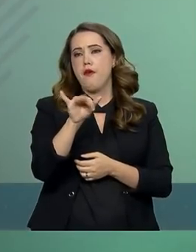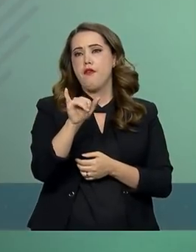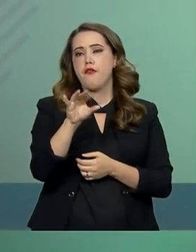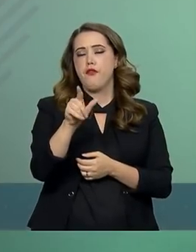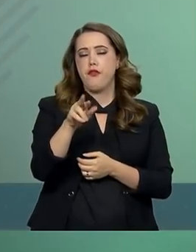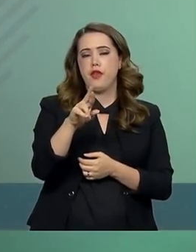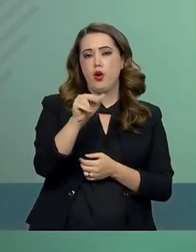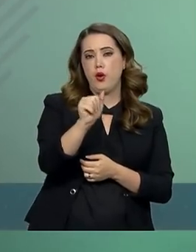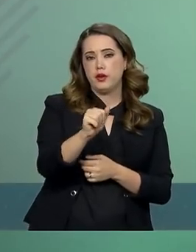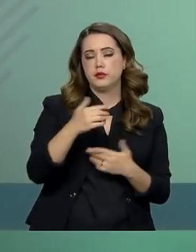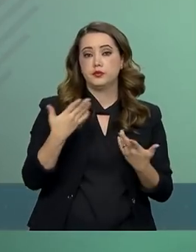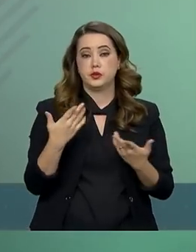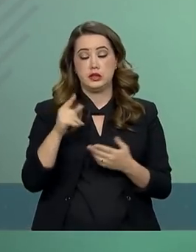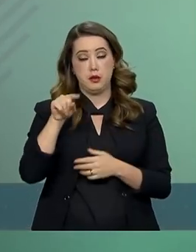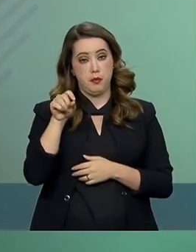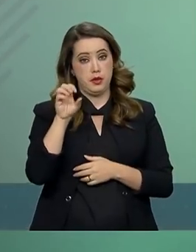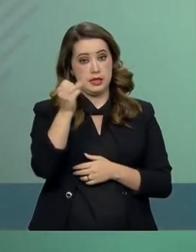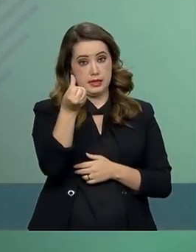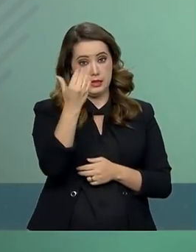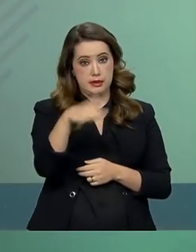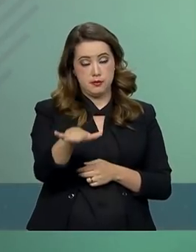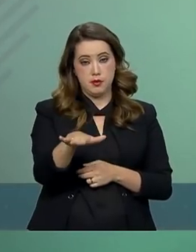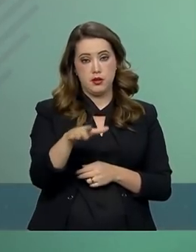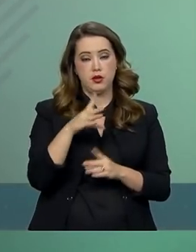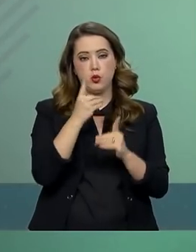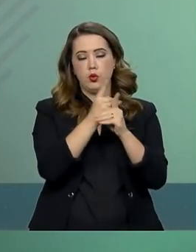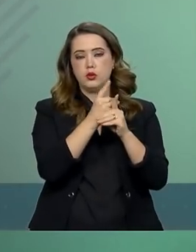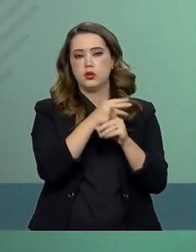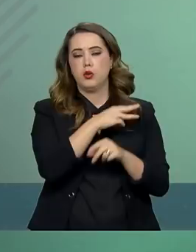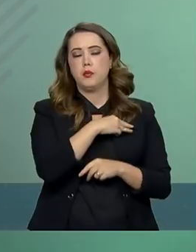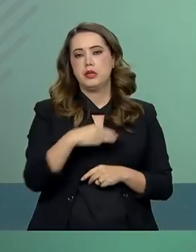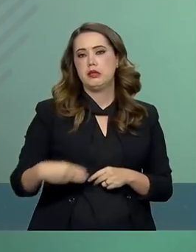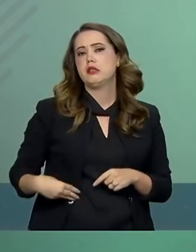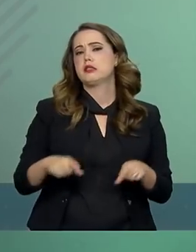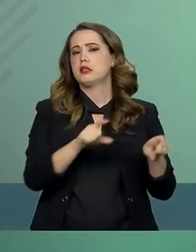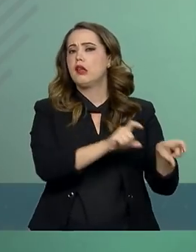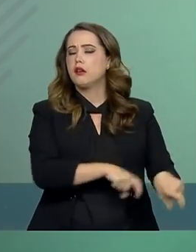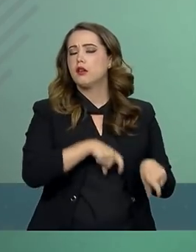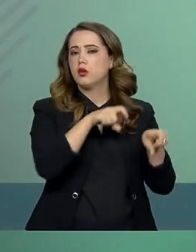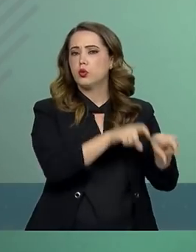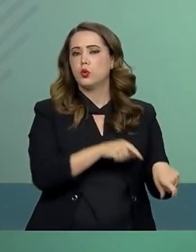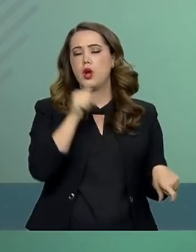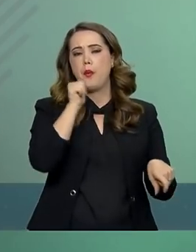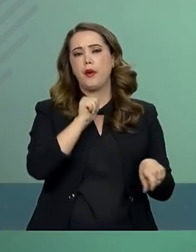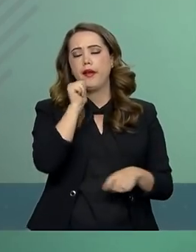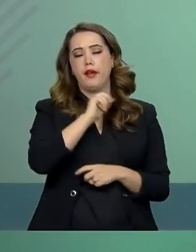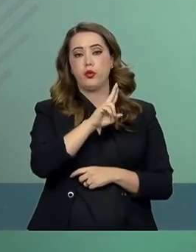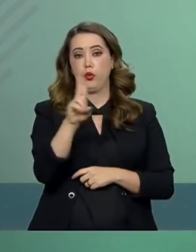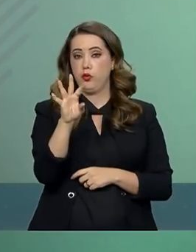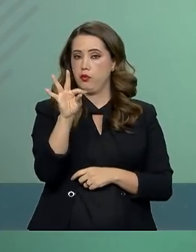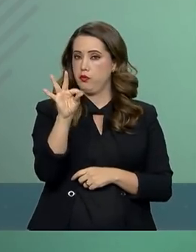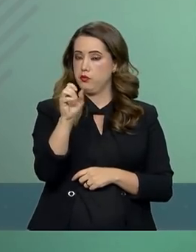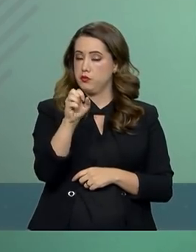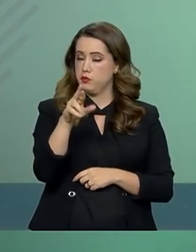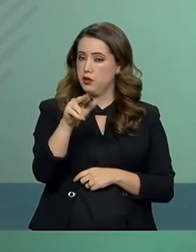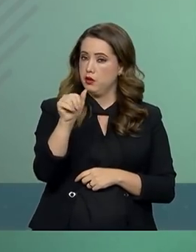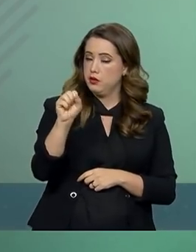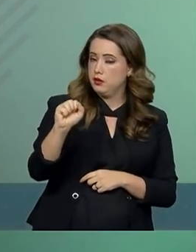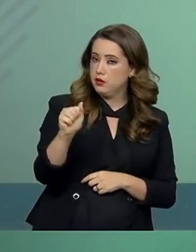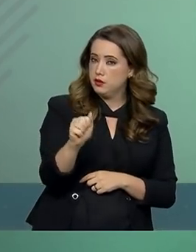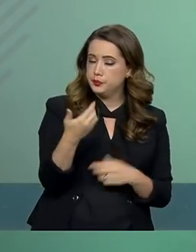18h30, encontra-se-á com a ministra Tereza Cristina, da Agricultura, e o secretário